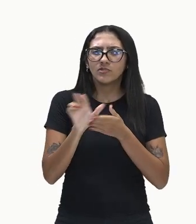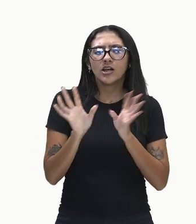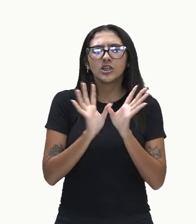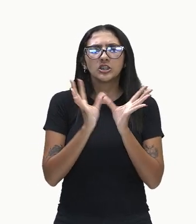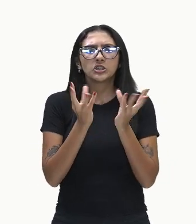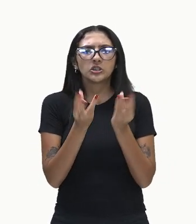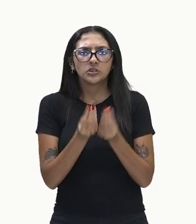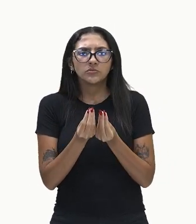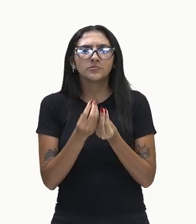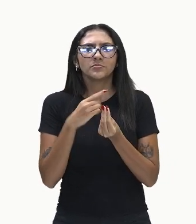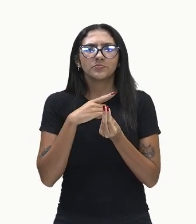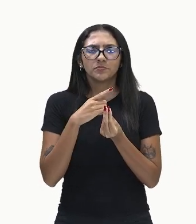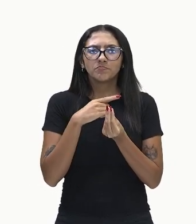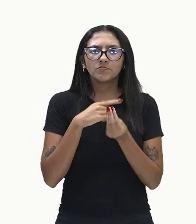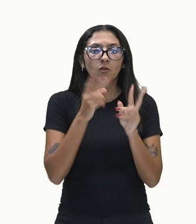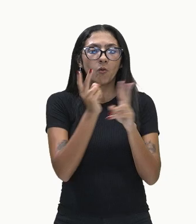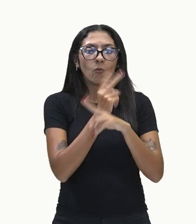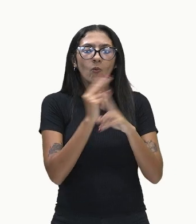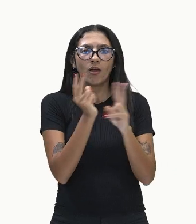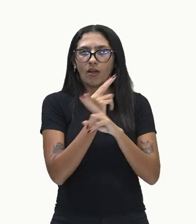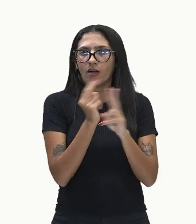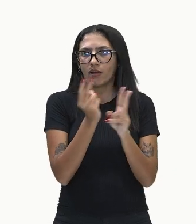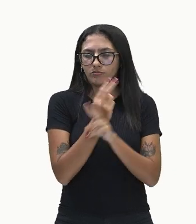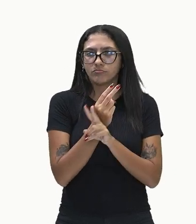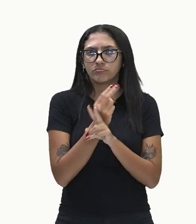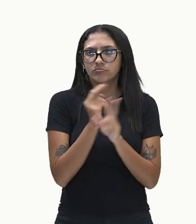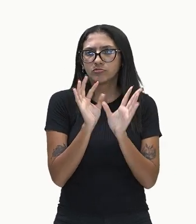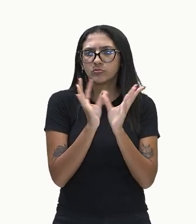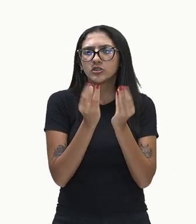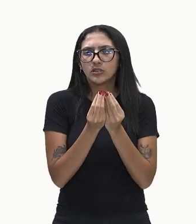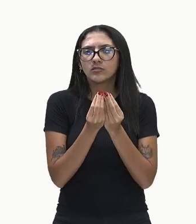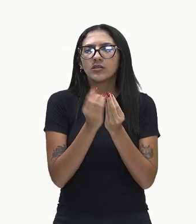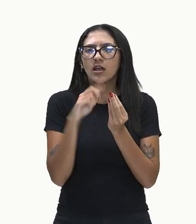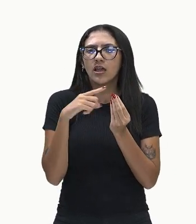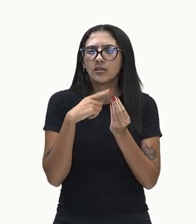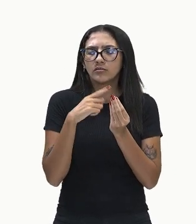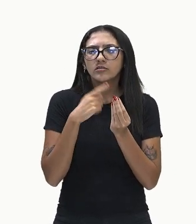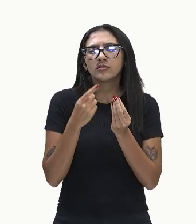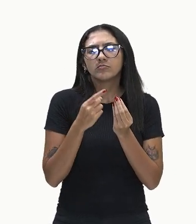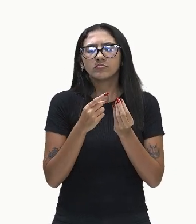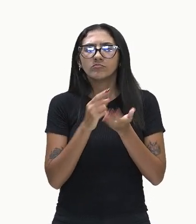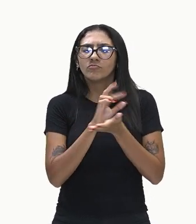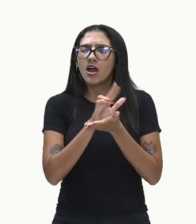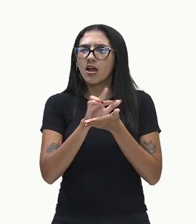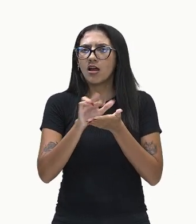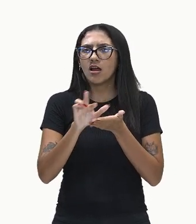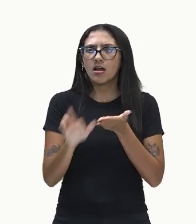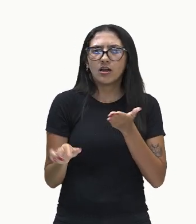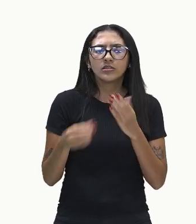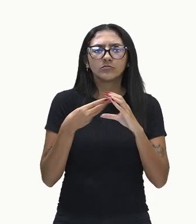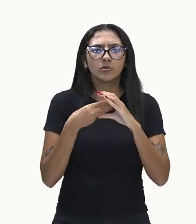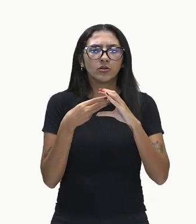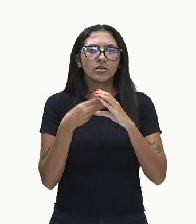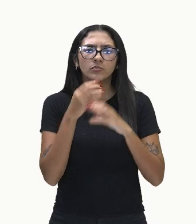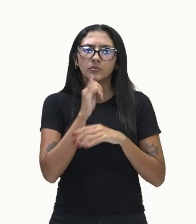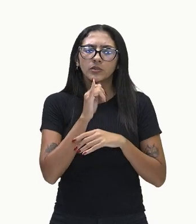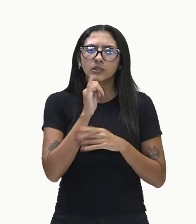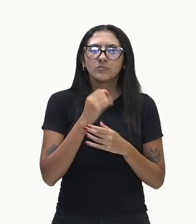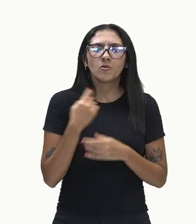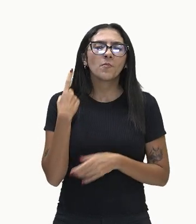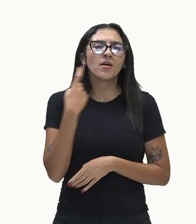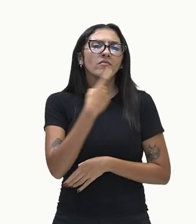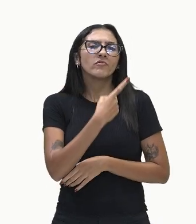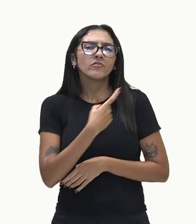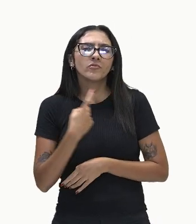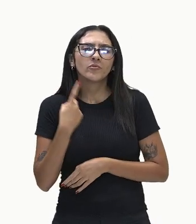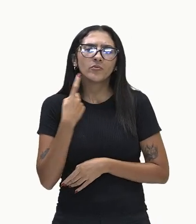estarão presentes no ar, e elas terão diferentes moléculas e diferentes naturezas. Pode ser um perfume, pode